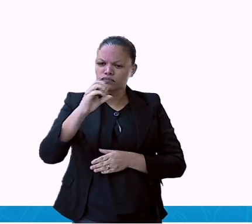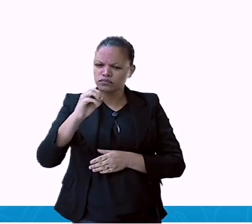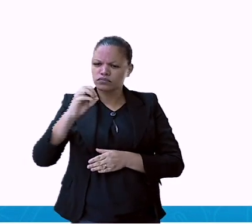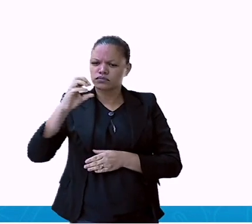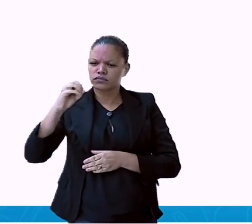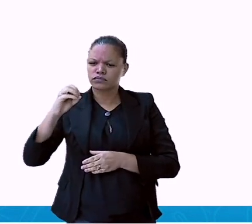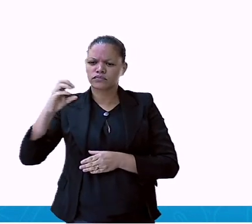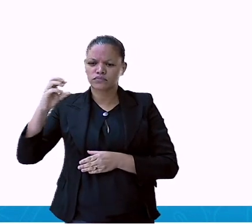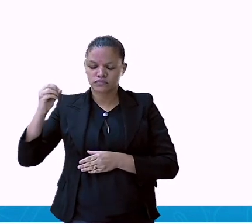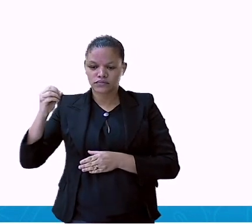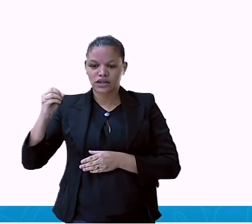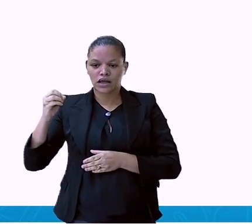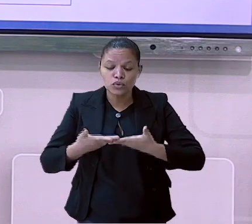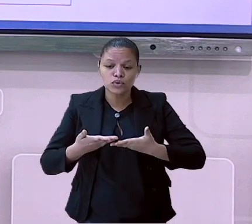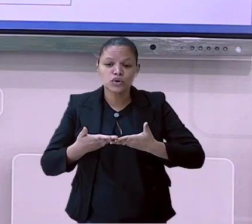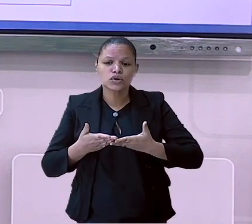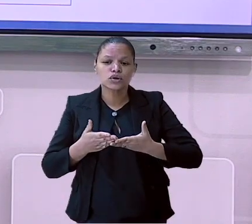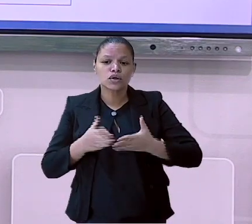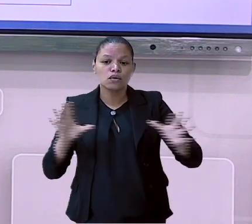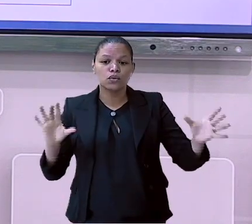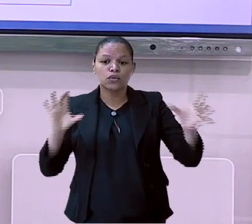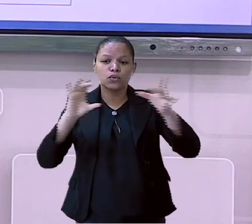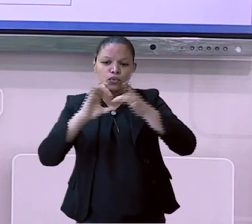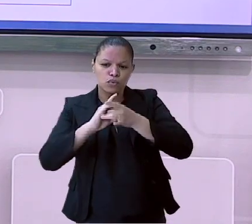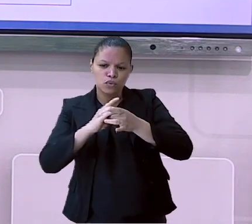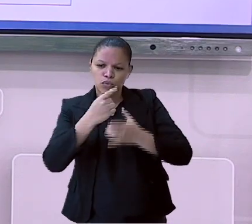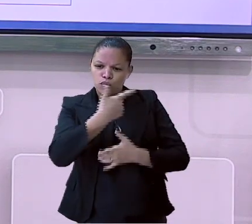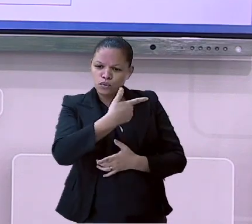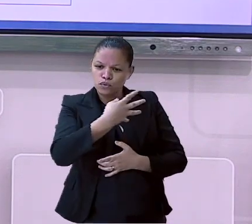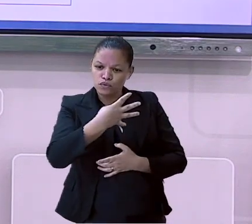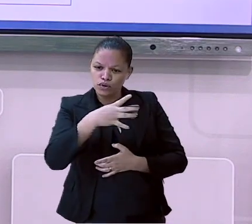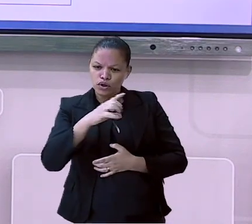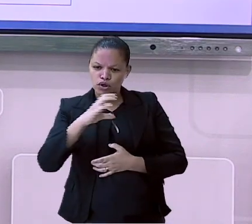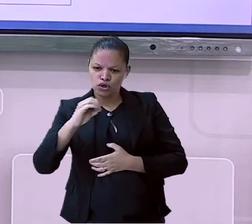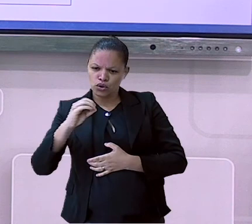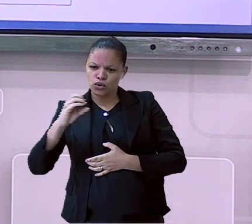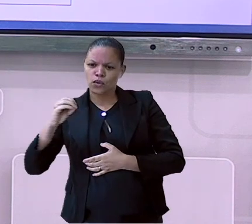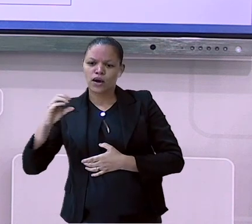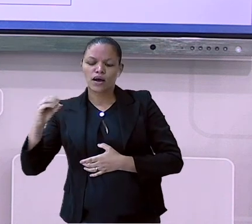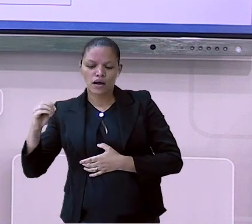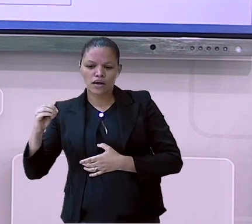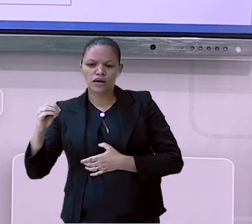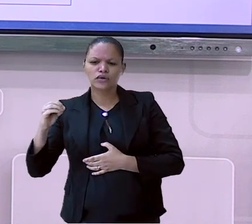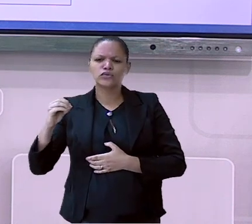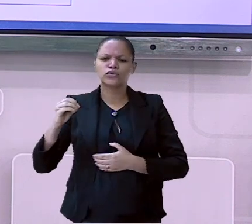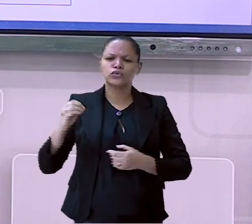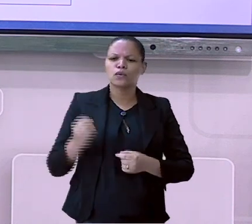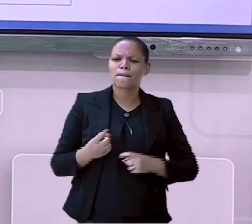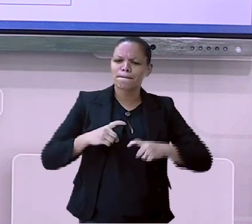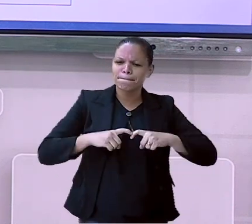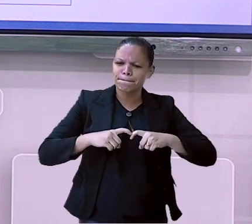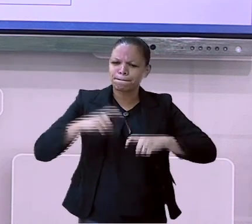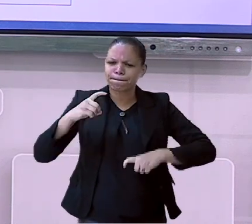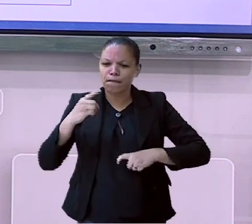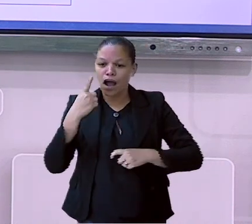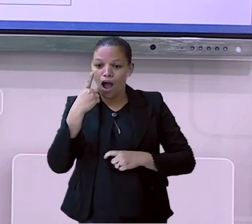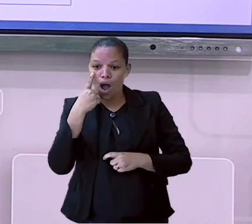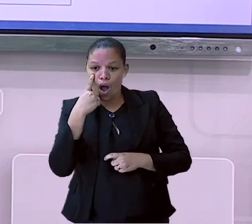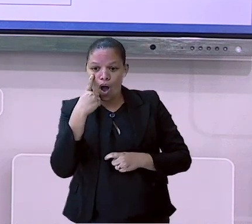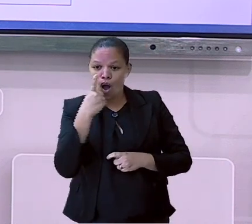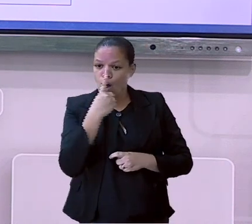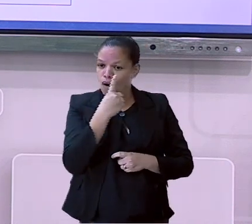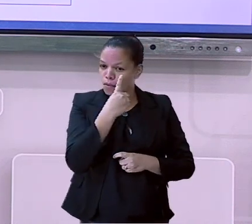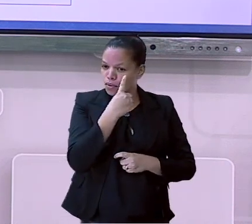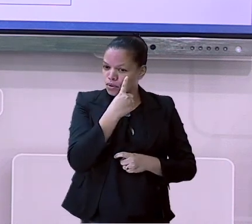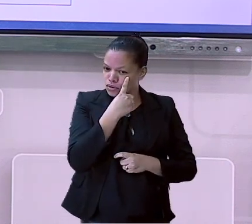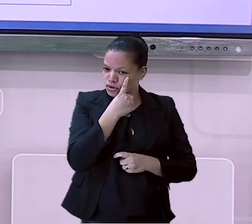mil pacientes na oftalmologia. Então, veja bem que nós fizemos a atividade separadamente para